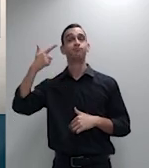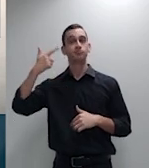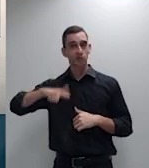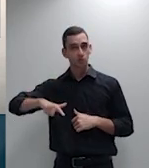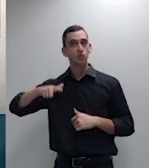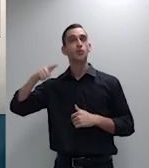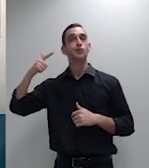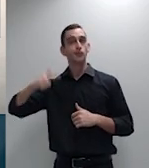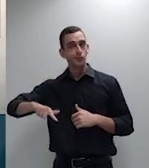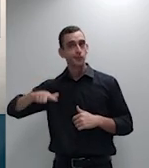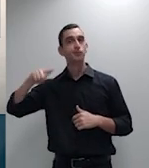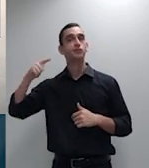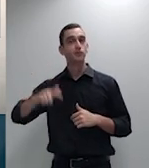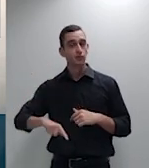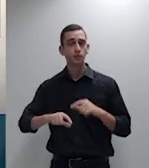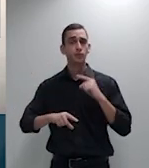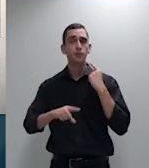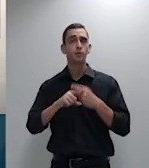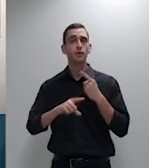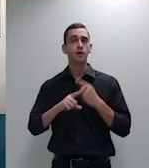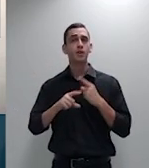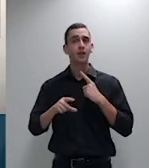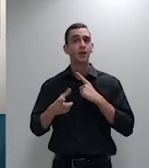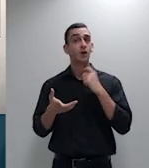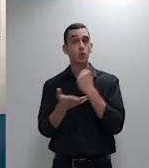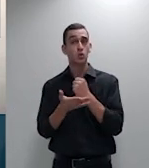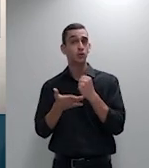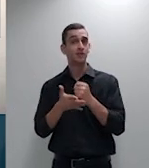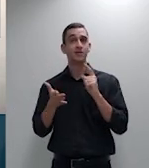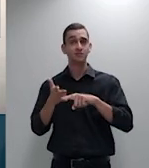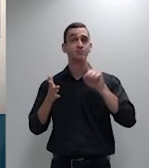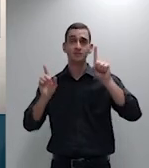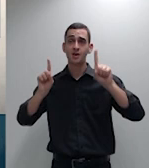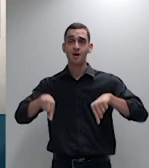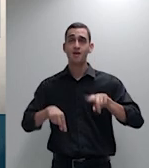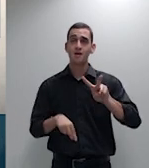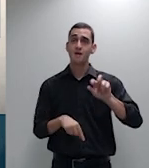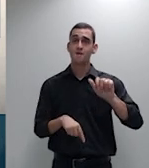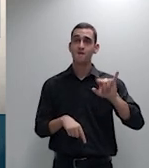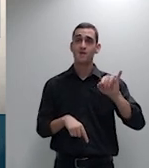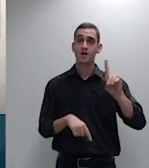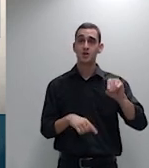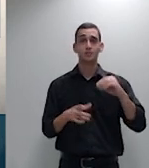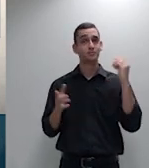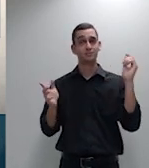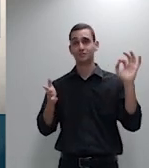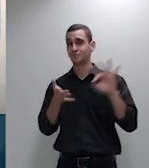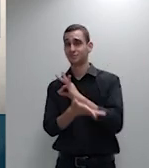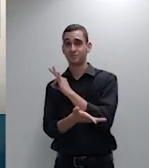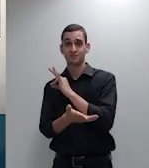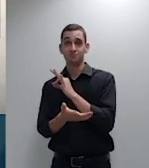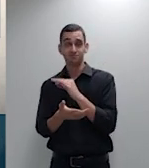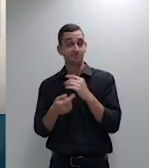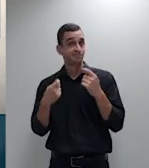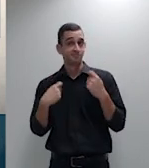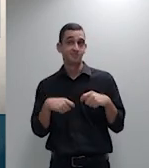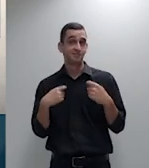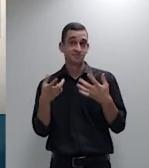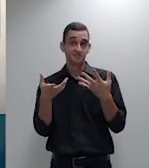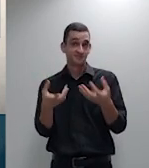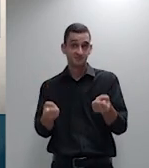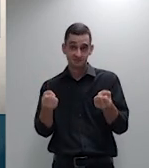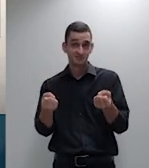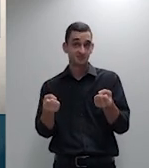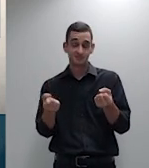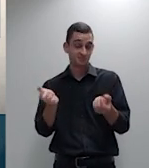que se está no contrato é válido se está escrito no contrato o consumidor tem que admitir se está escrito no contrato